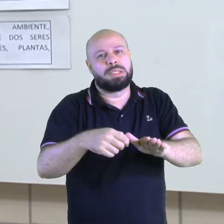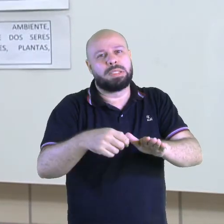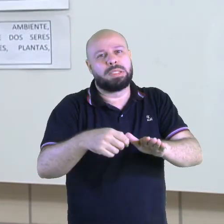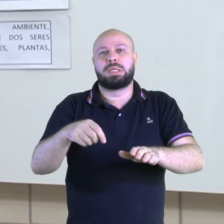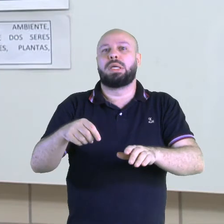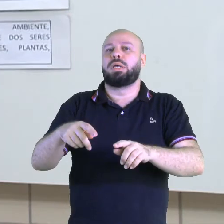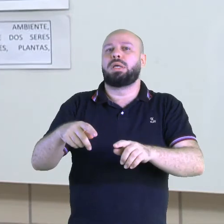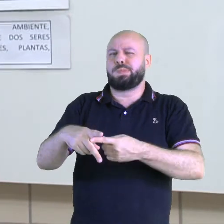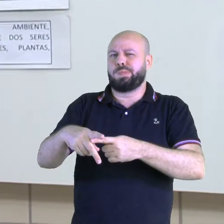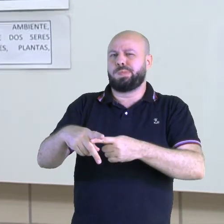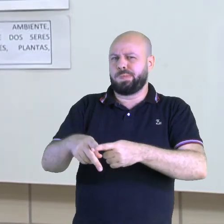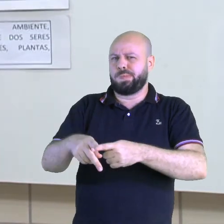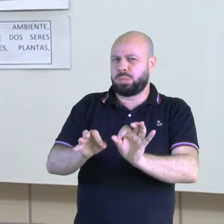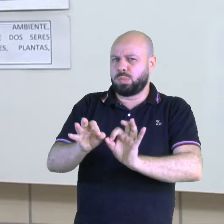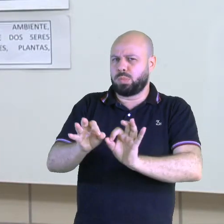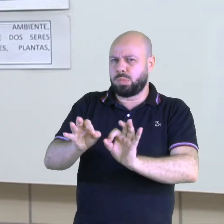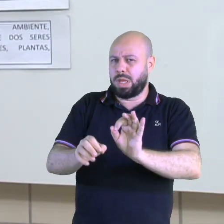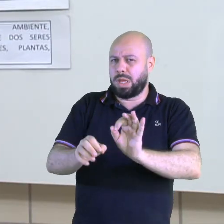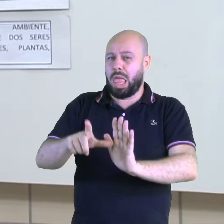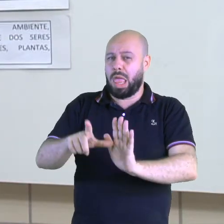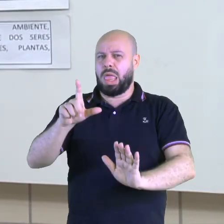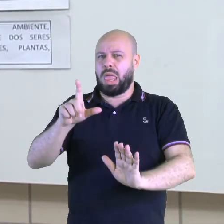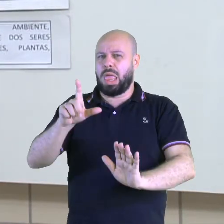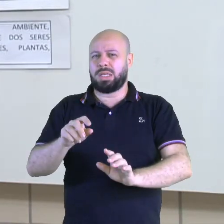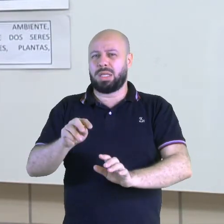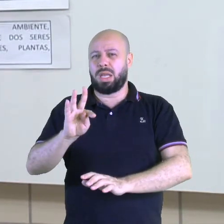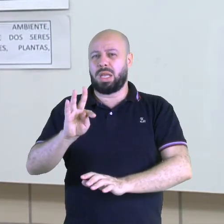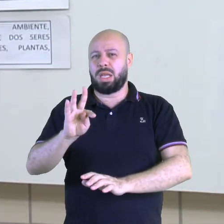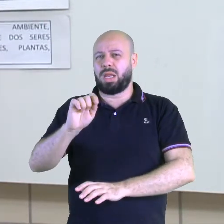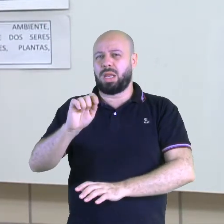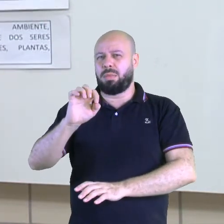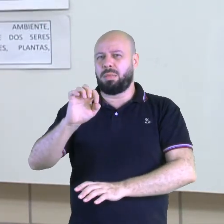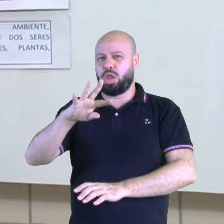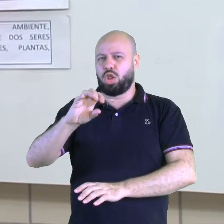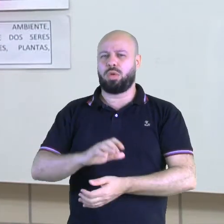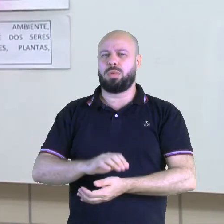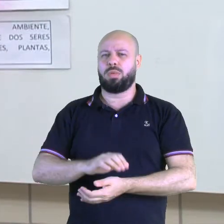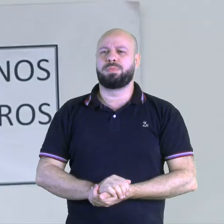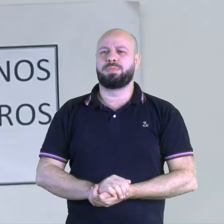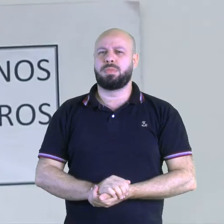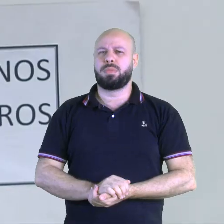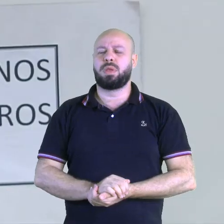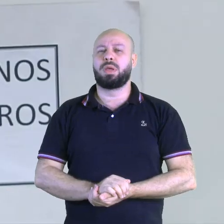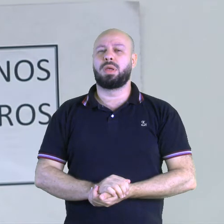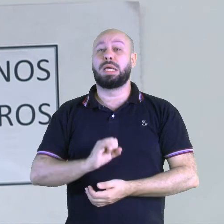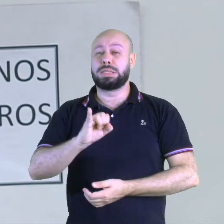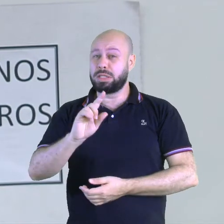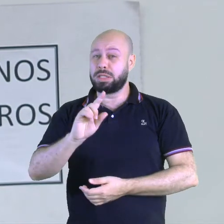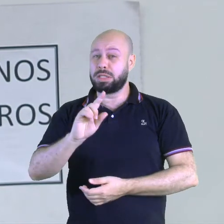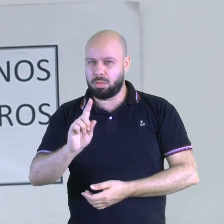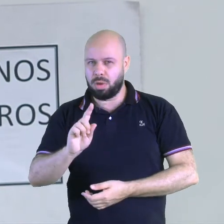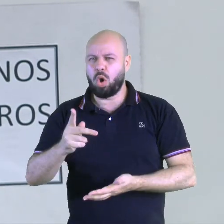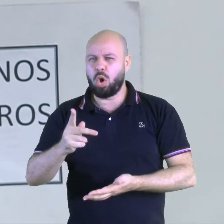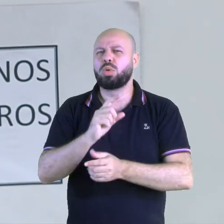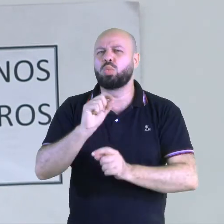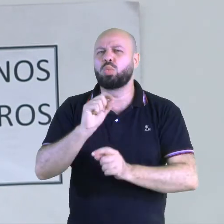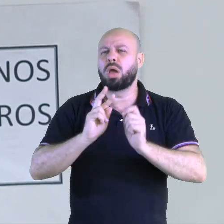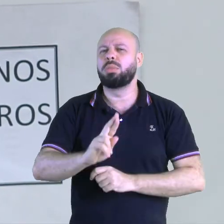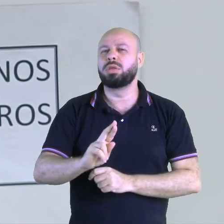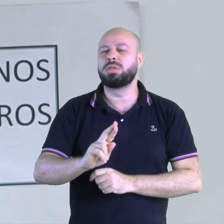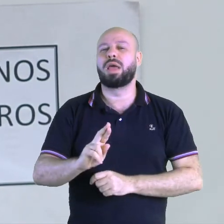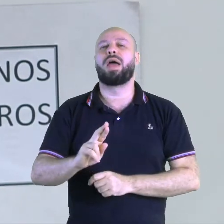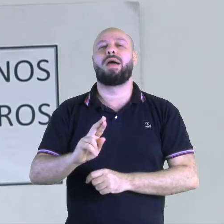restante da água. Quais as consequências? Olha só. Ocorrência de doenças nos seres humanos e outros seres